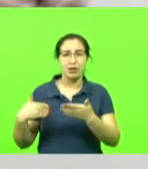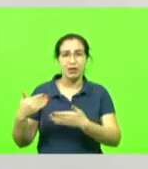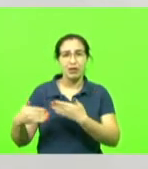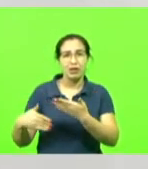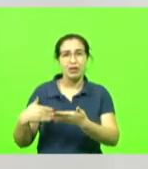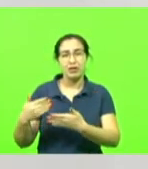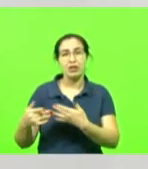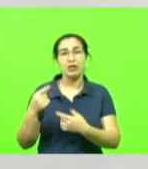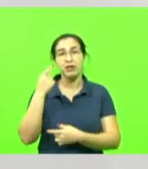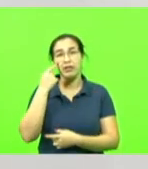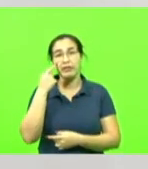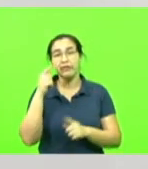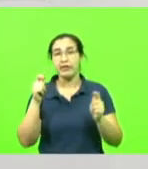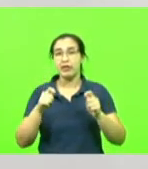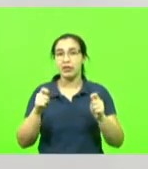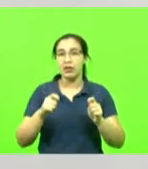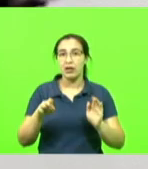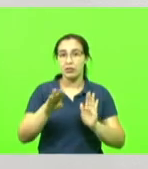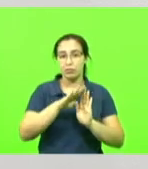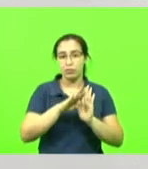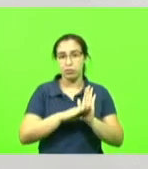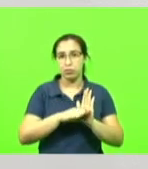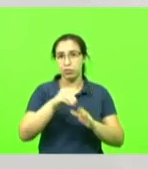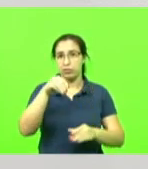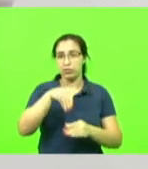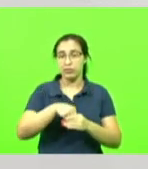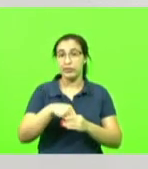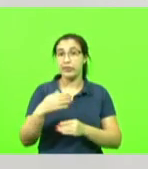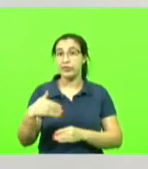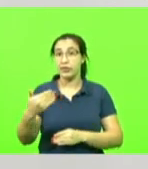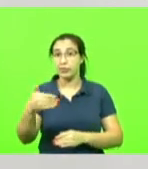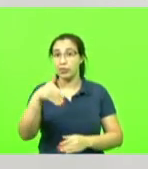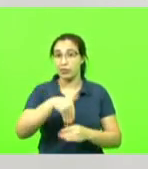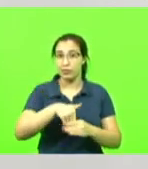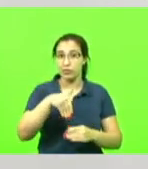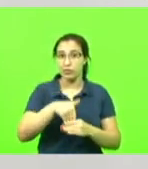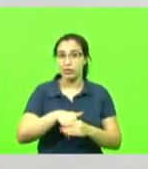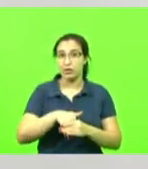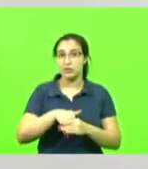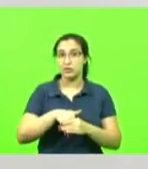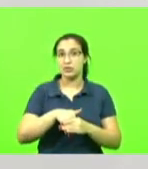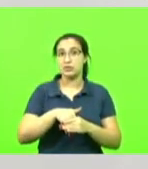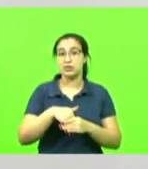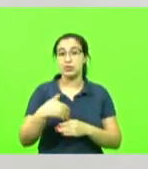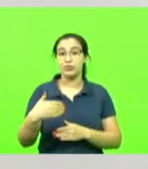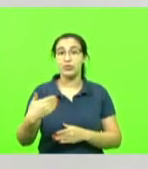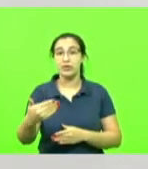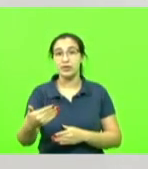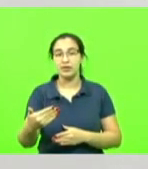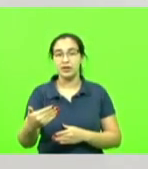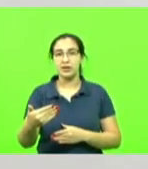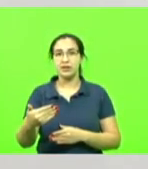coloca para votar, porque depois da votação disso, do pescoço para baixo vai ser tudo canela,